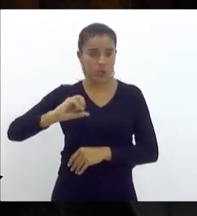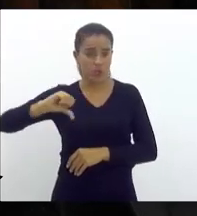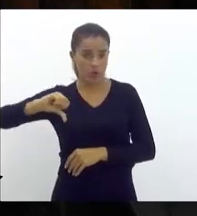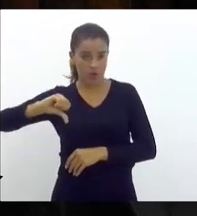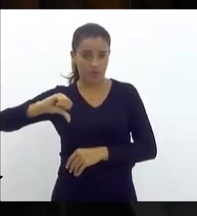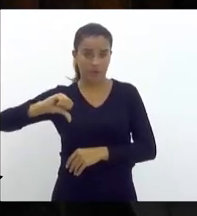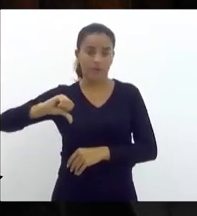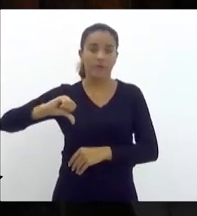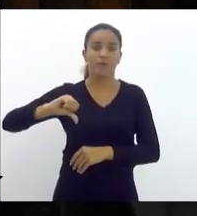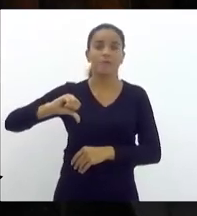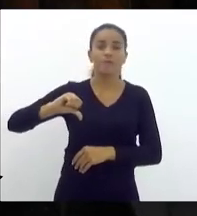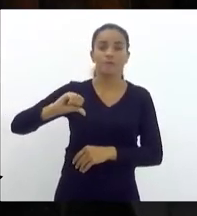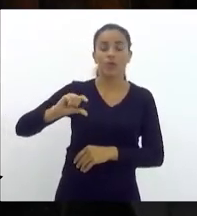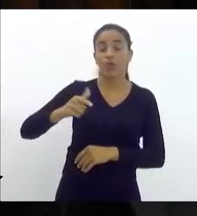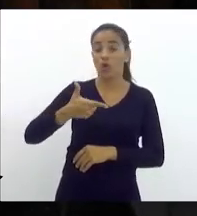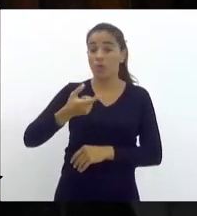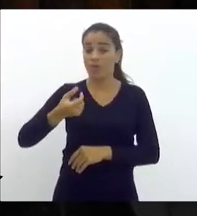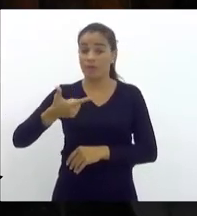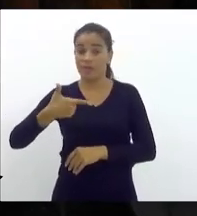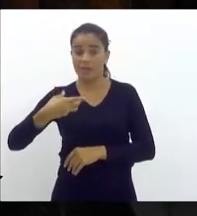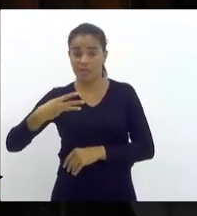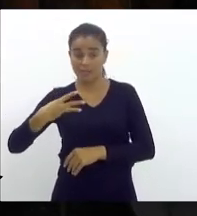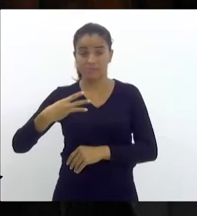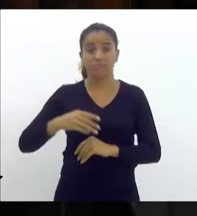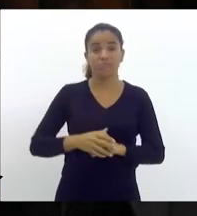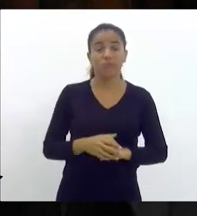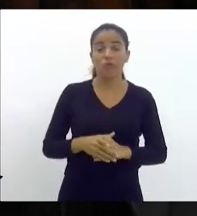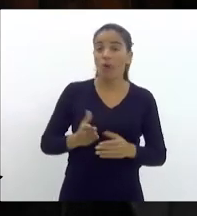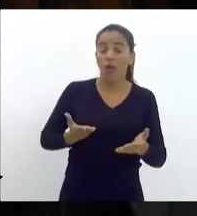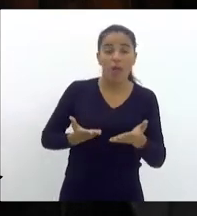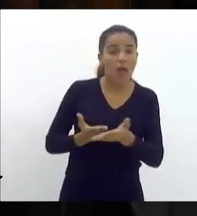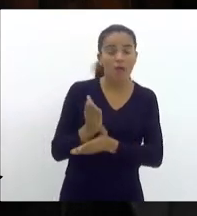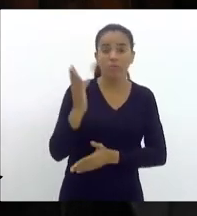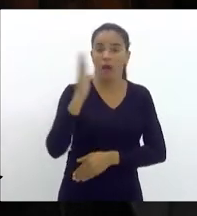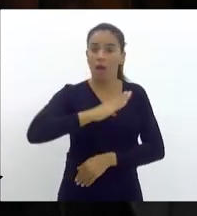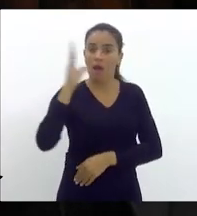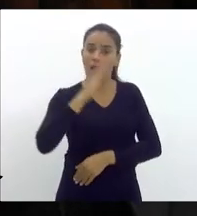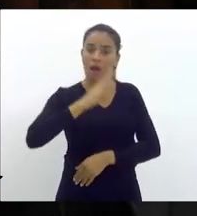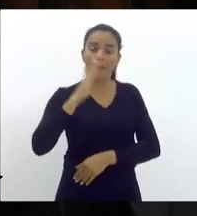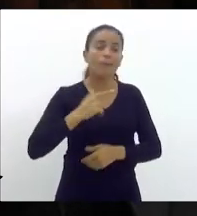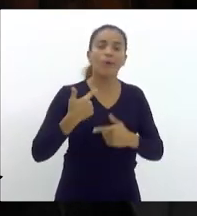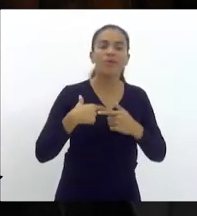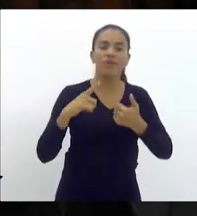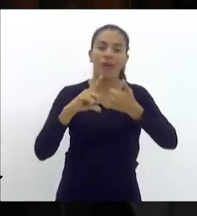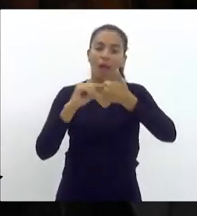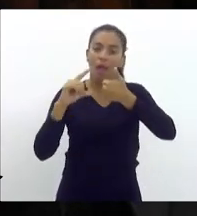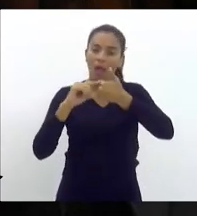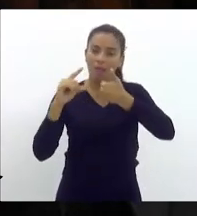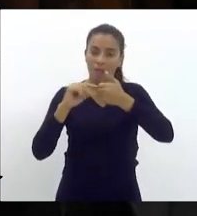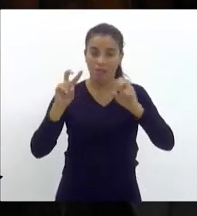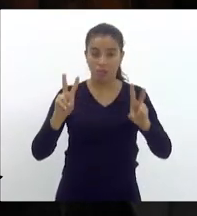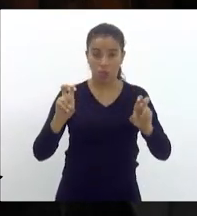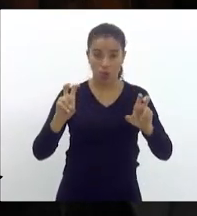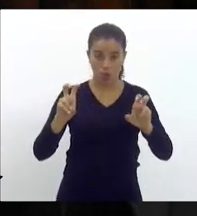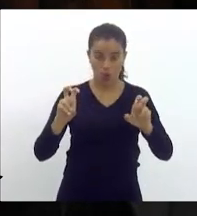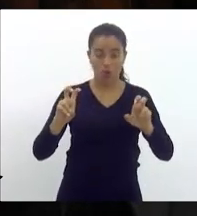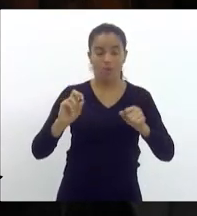março, aprovou em maio, por causa da urgência, porque tinha artigos que diziam respeito à pandemia.